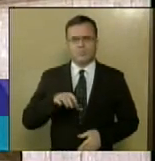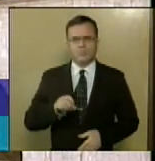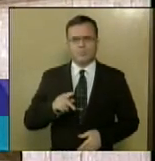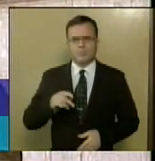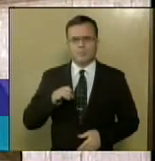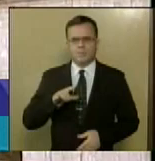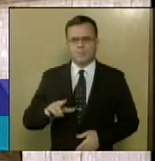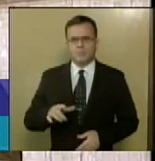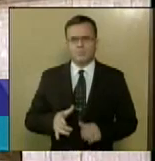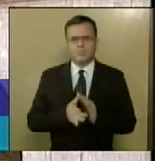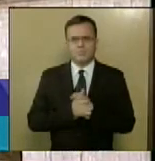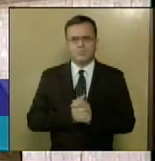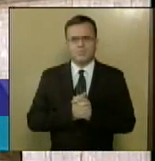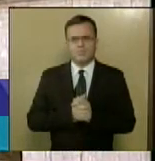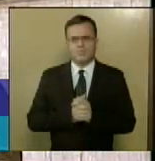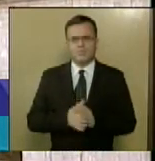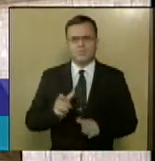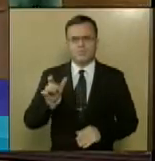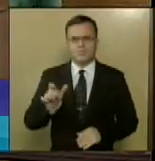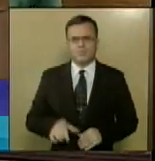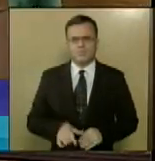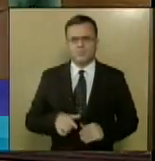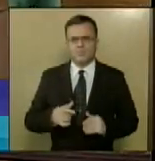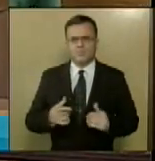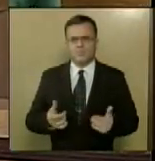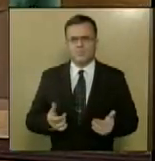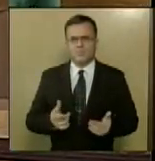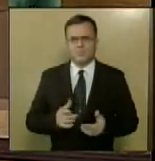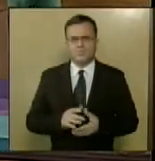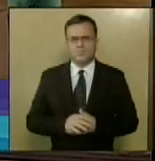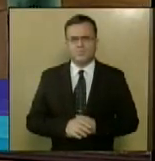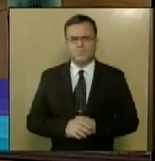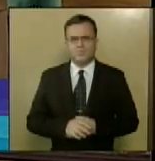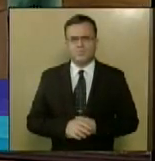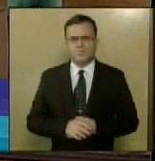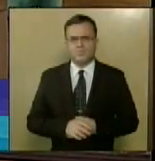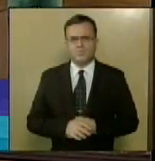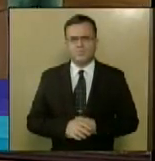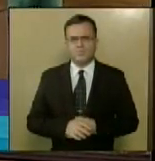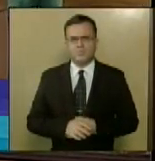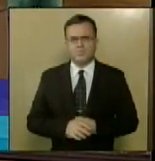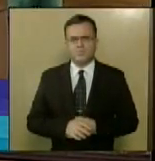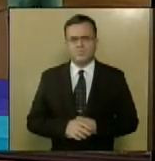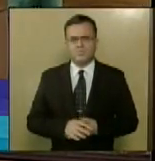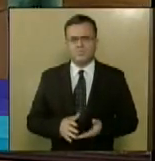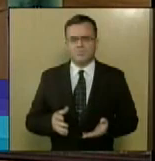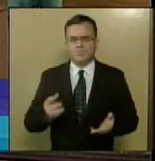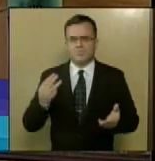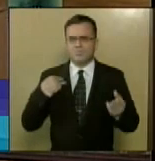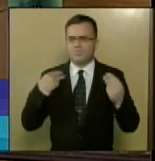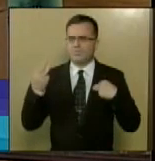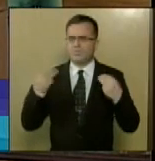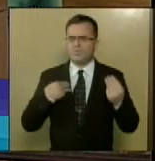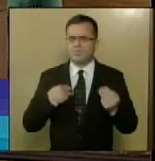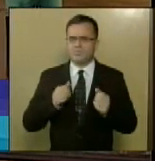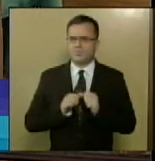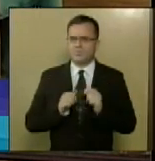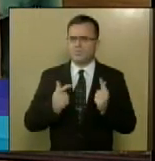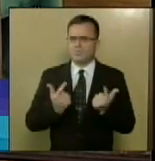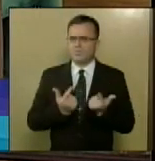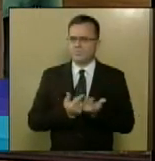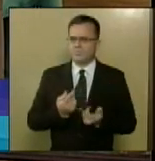Congratulações à vossa senhoria Carlos Augusto de Oliveira Fiel Júnior, coordenador de informática da Assembleia Legislativa,